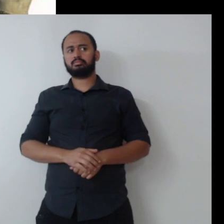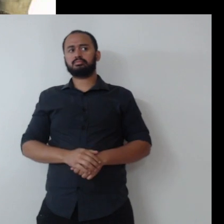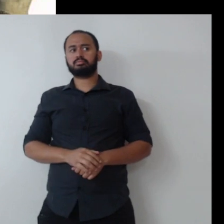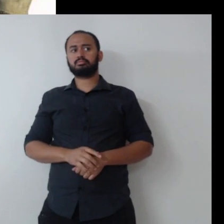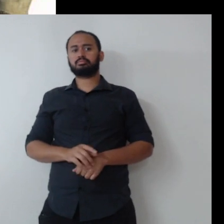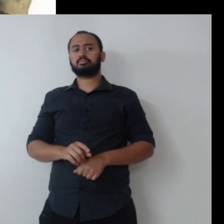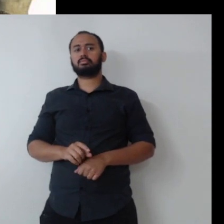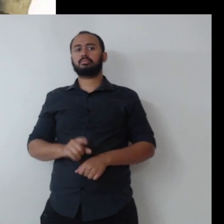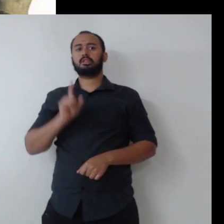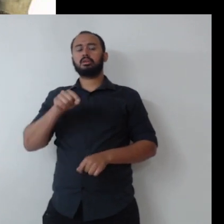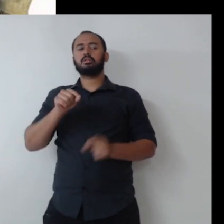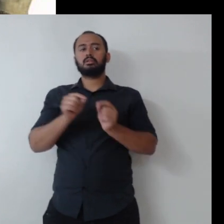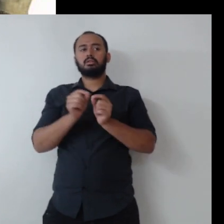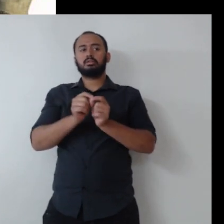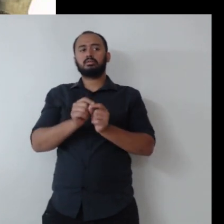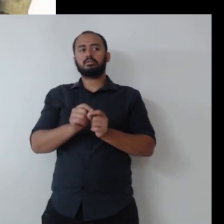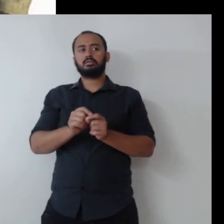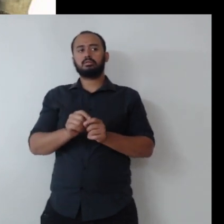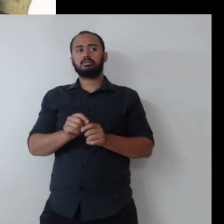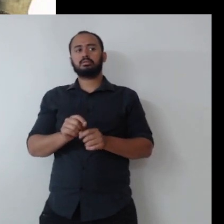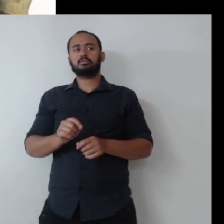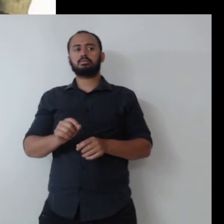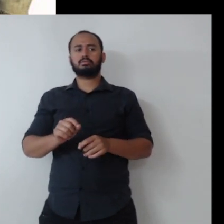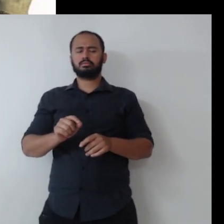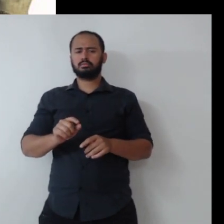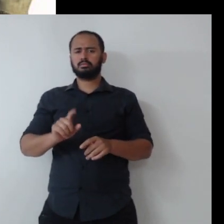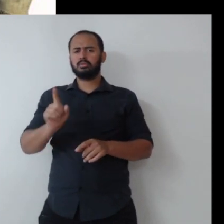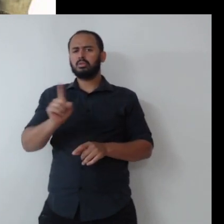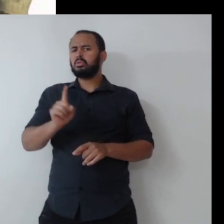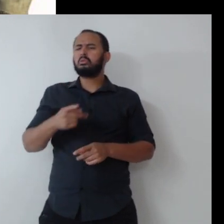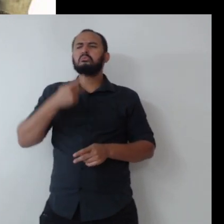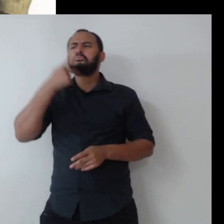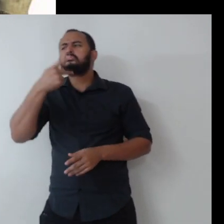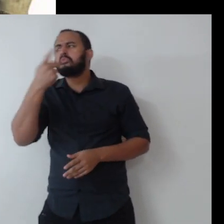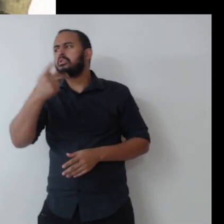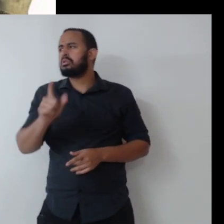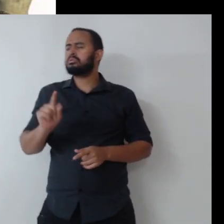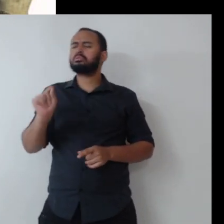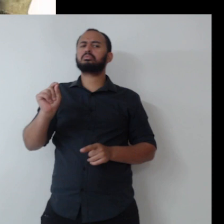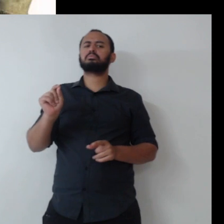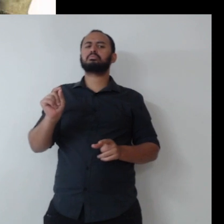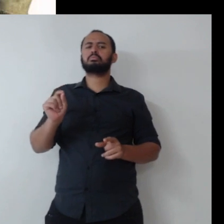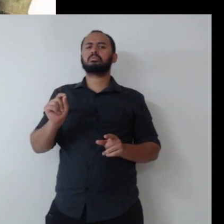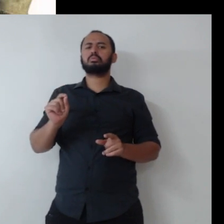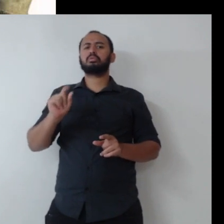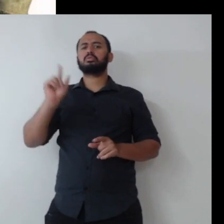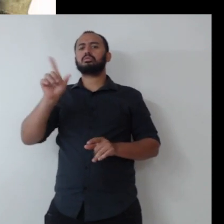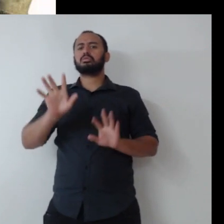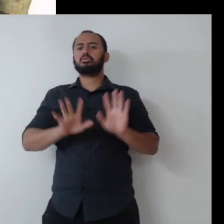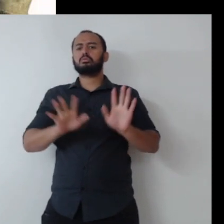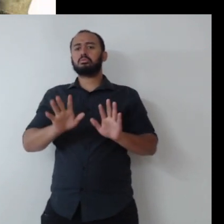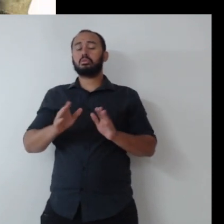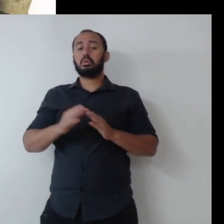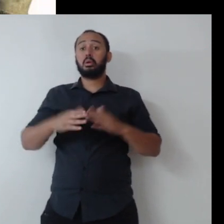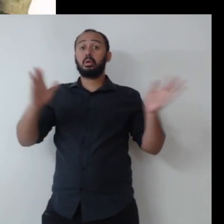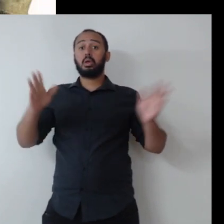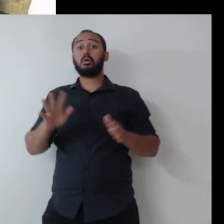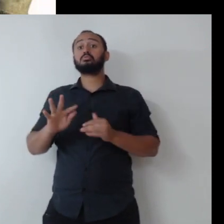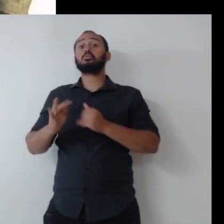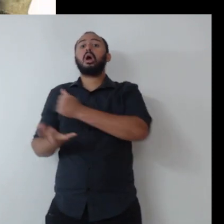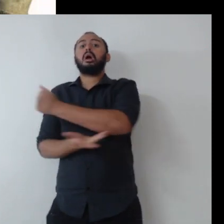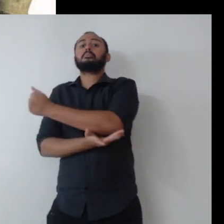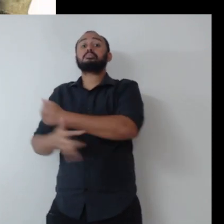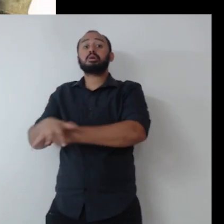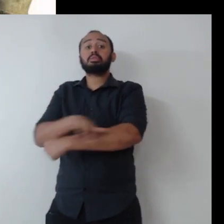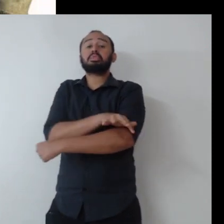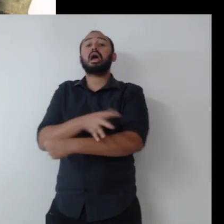que trata do plano de logística sustentável. E não se fala nada, fala muito da dimensão ambiental, olha o vício da sustentabilidade